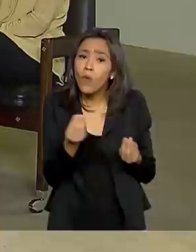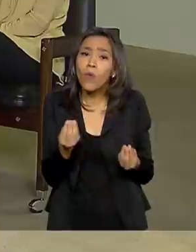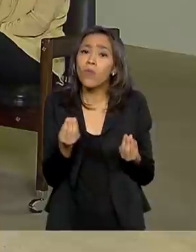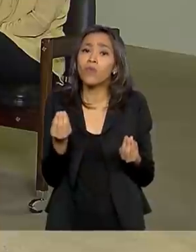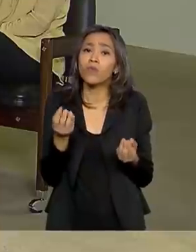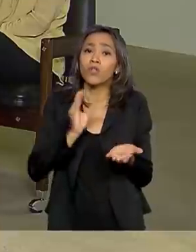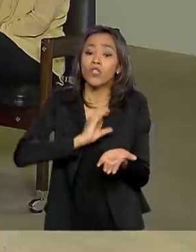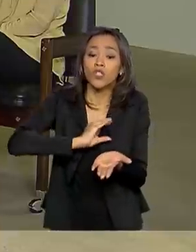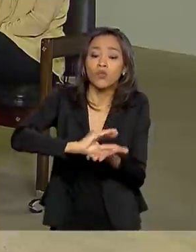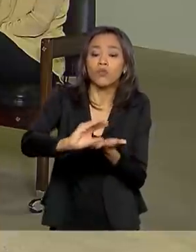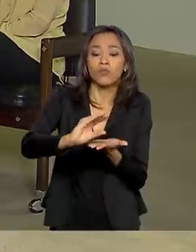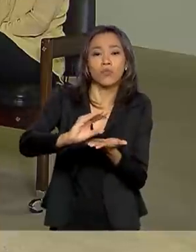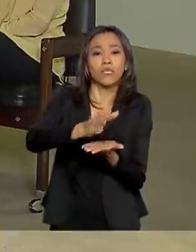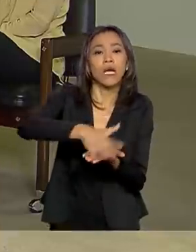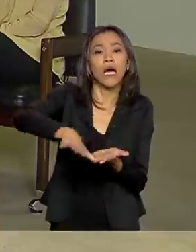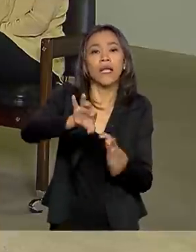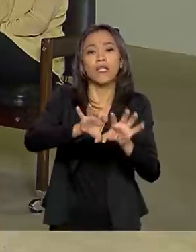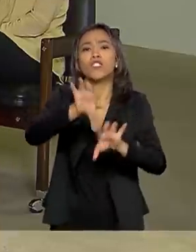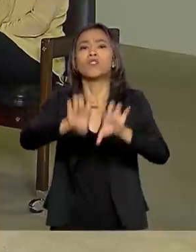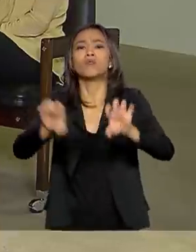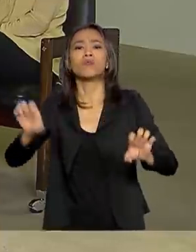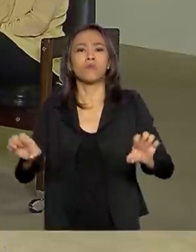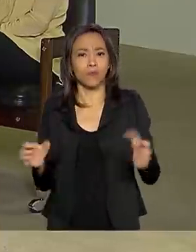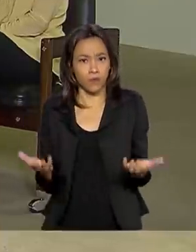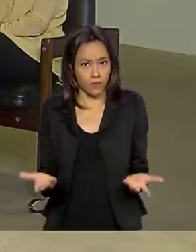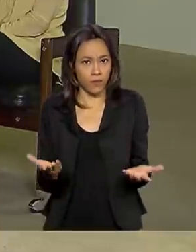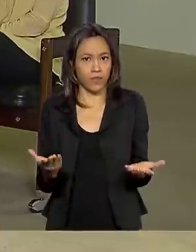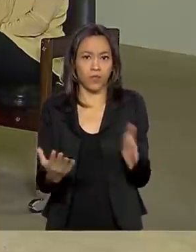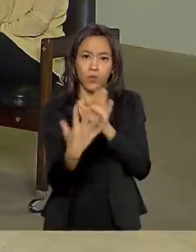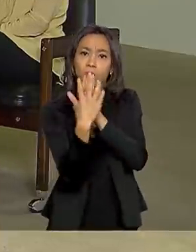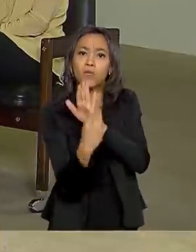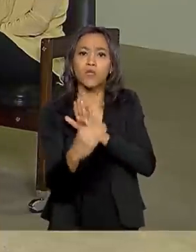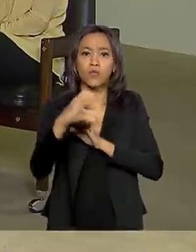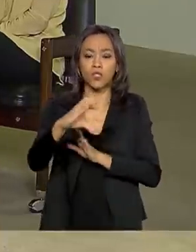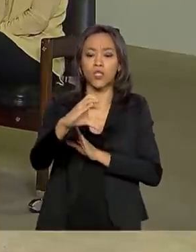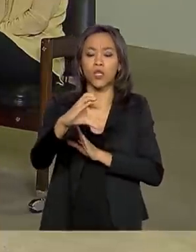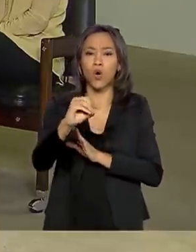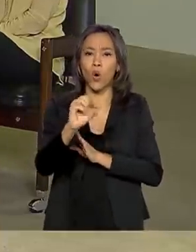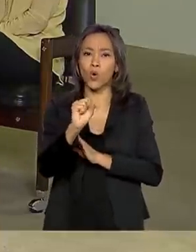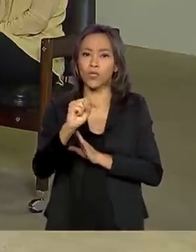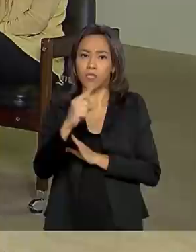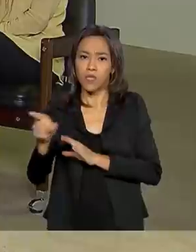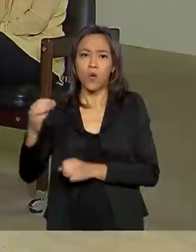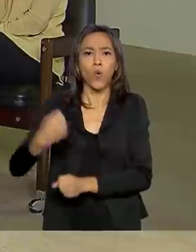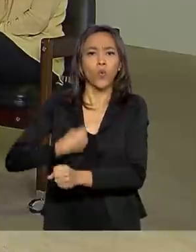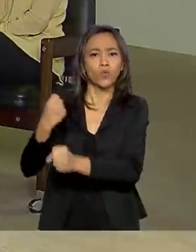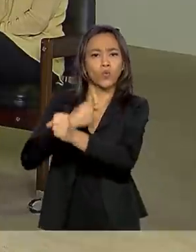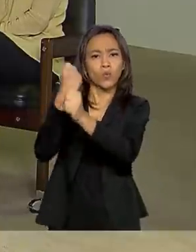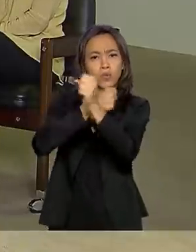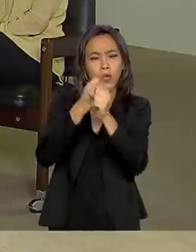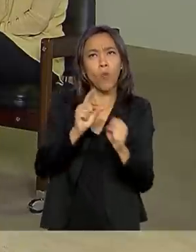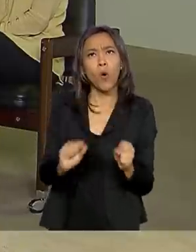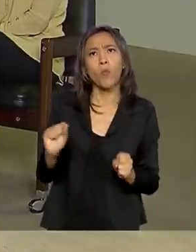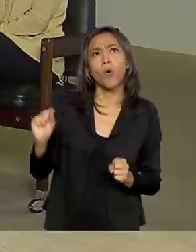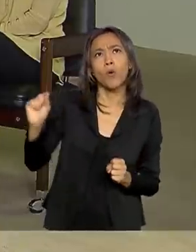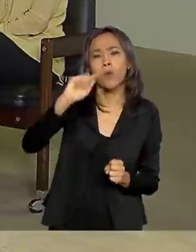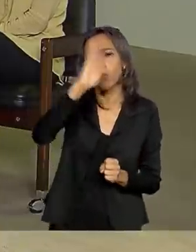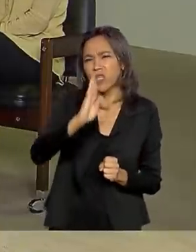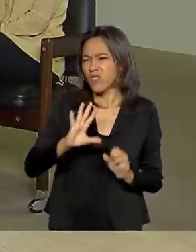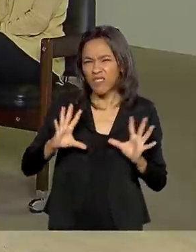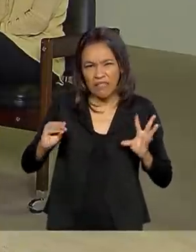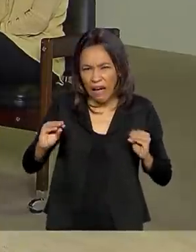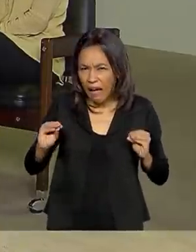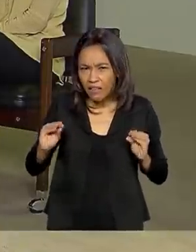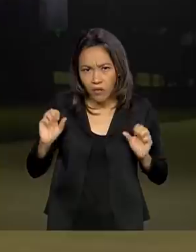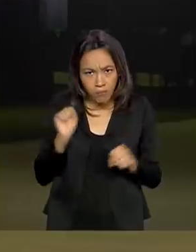investimentos da infraestrutura nessa área, nas concessões, nas obras, nada foi paralisado